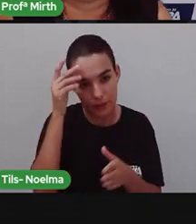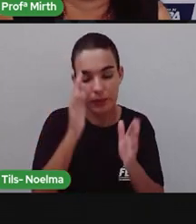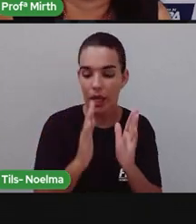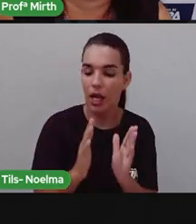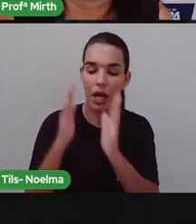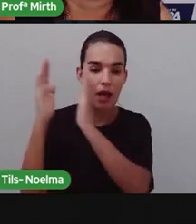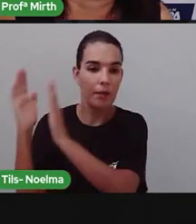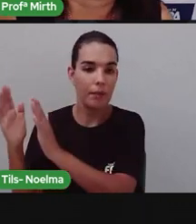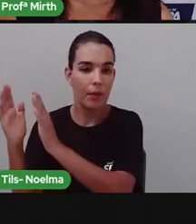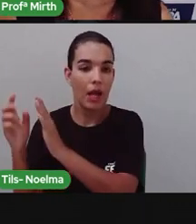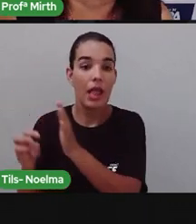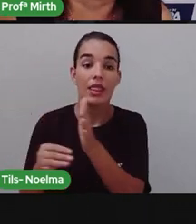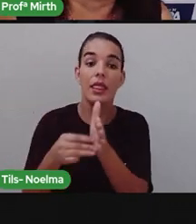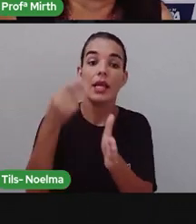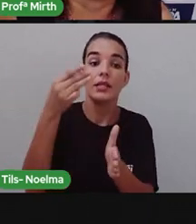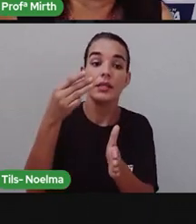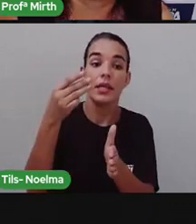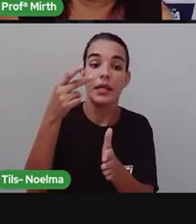a vida de alguém.